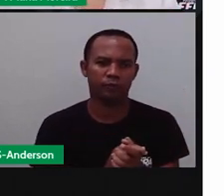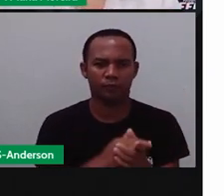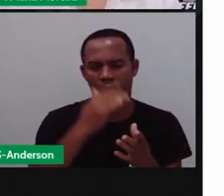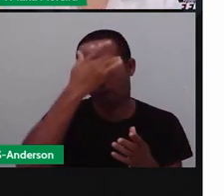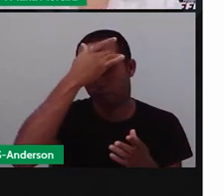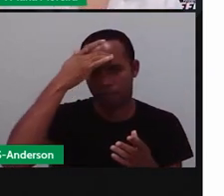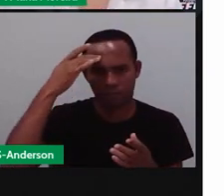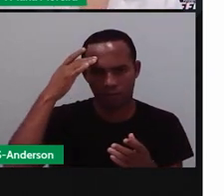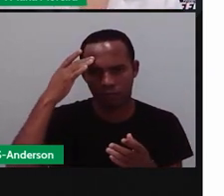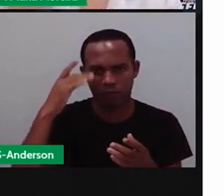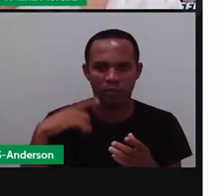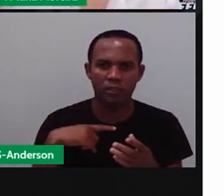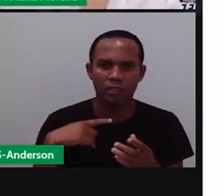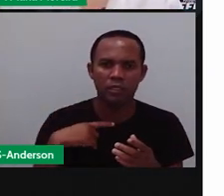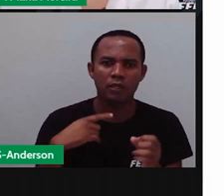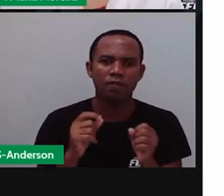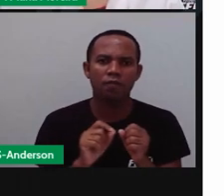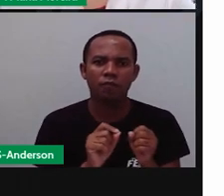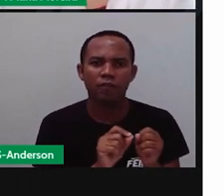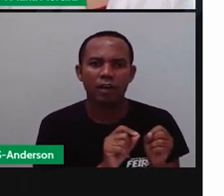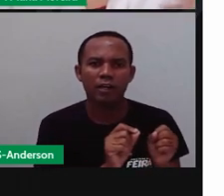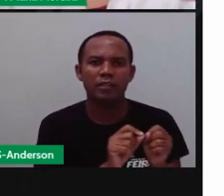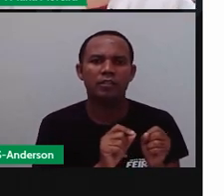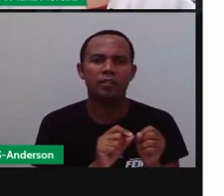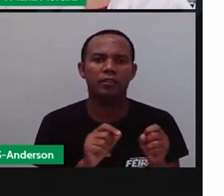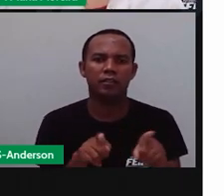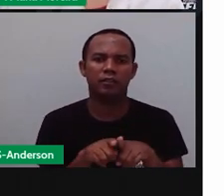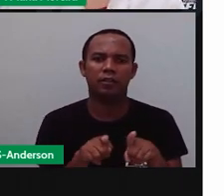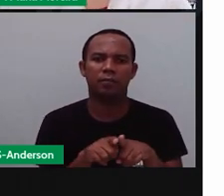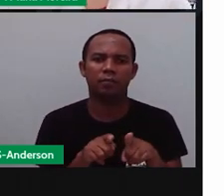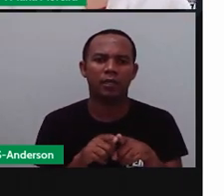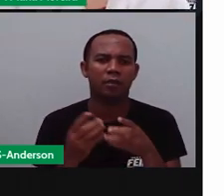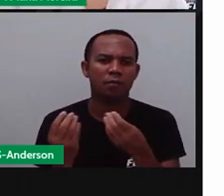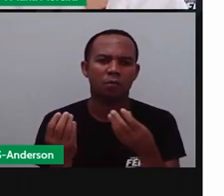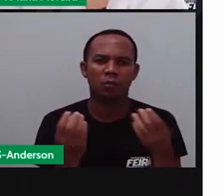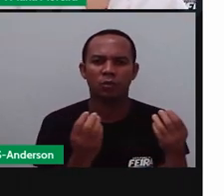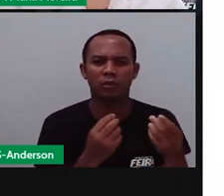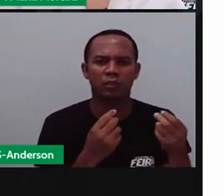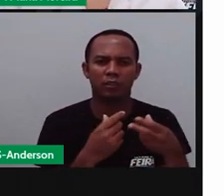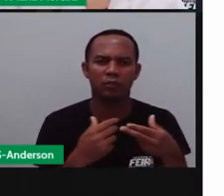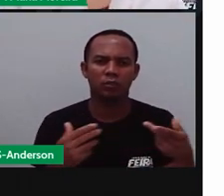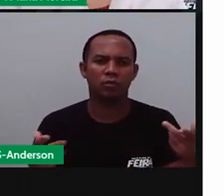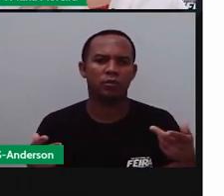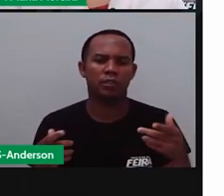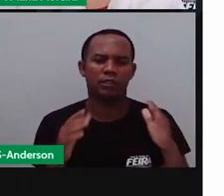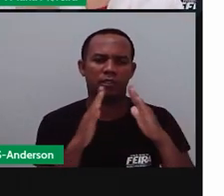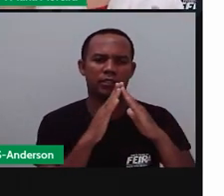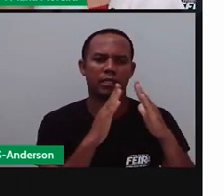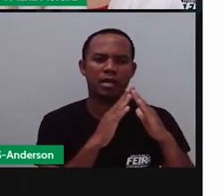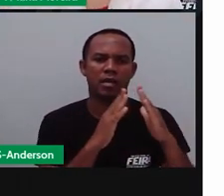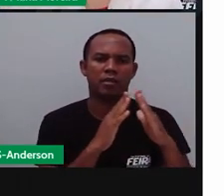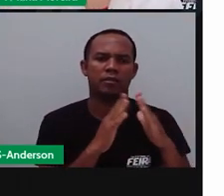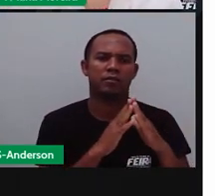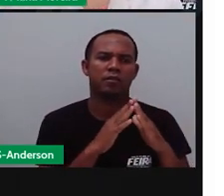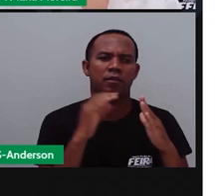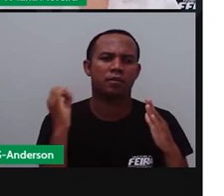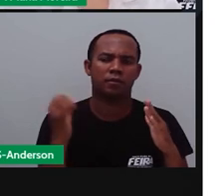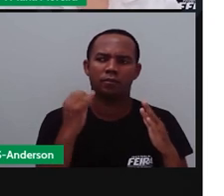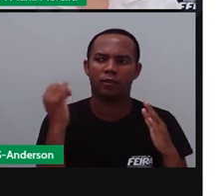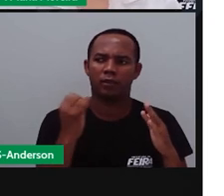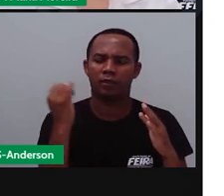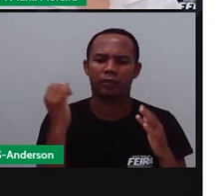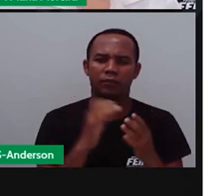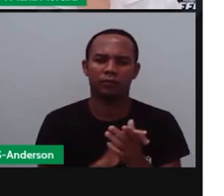comercializam isso e que fazem, né, grandes recepções em suas casas. Júlio Jaminete com o quê? Com esses produtos.